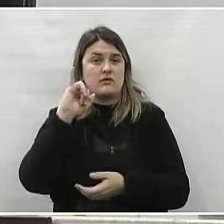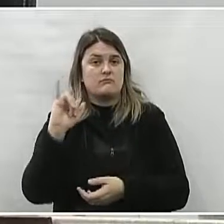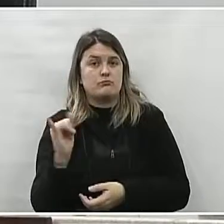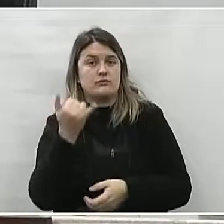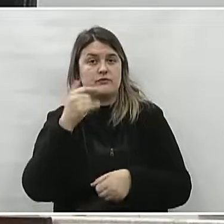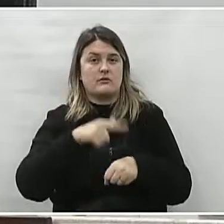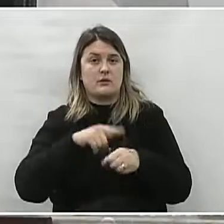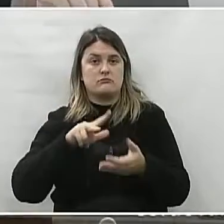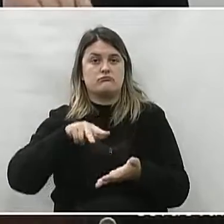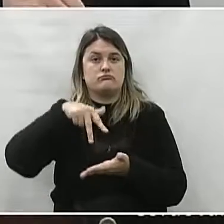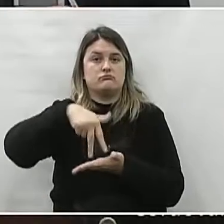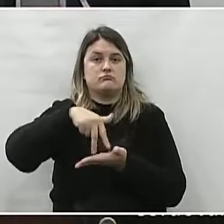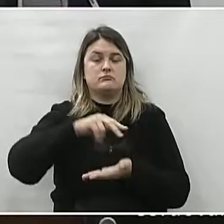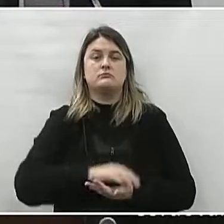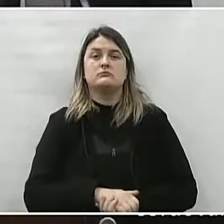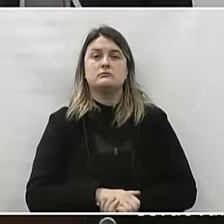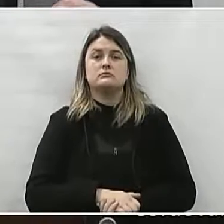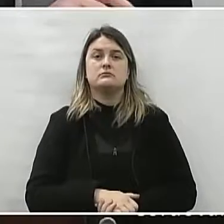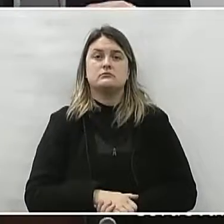palavra no horário do expediente.